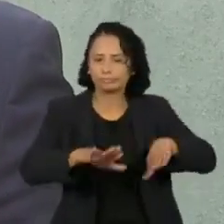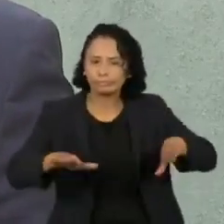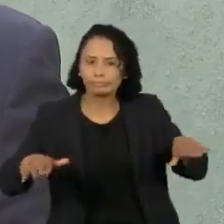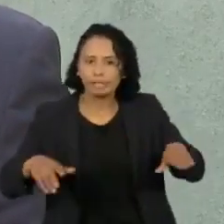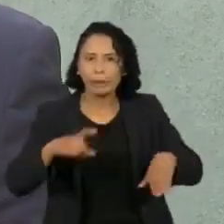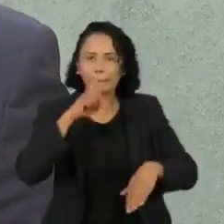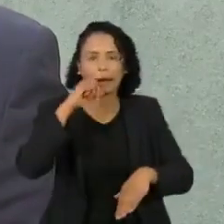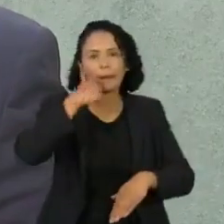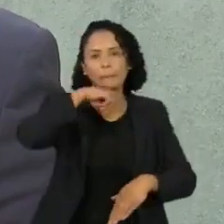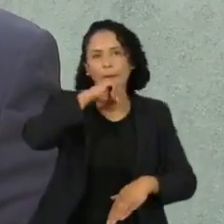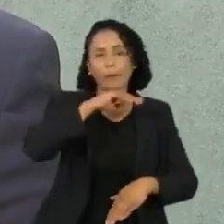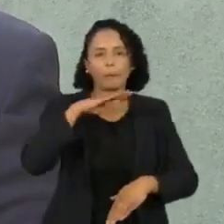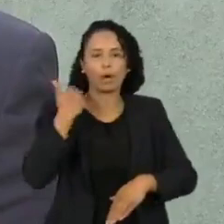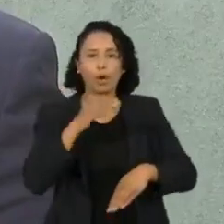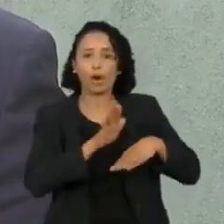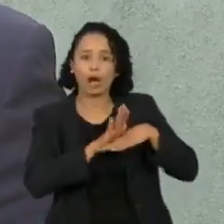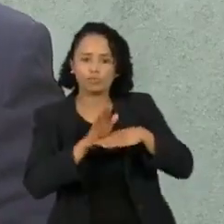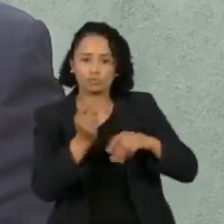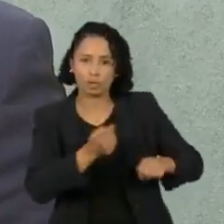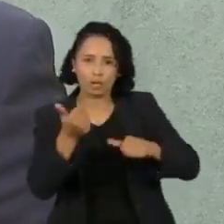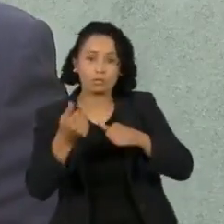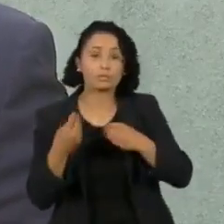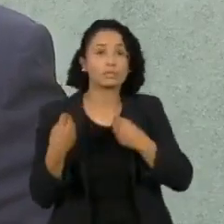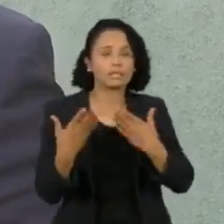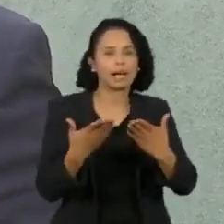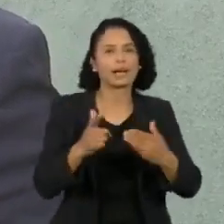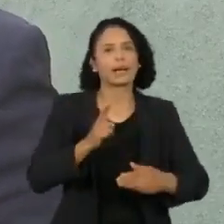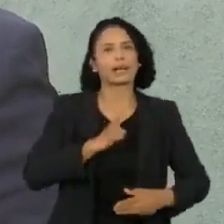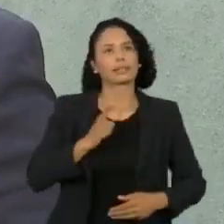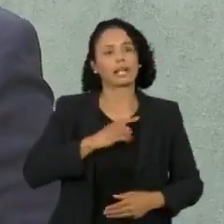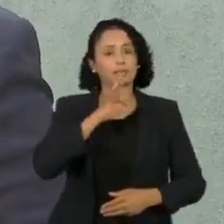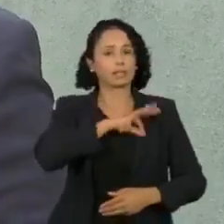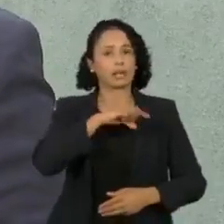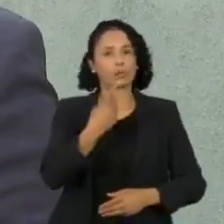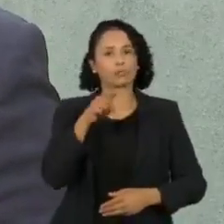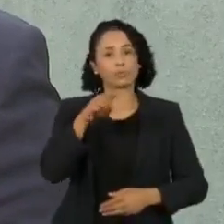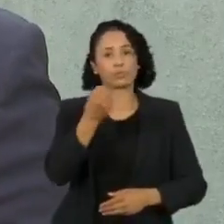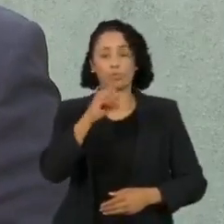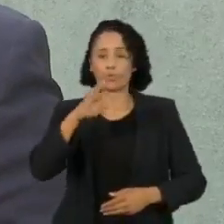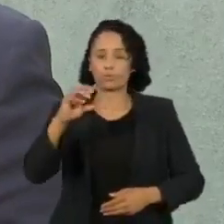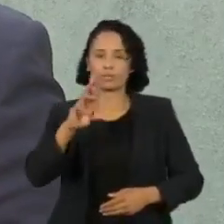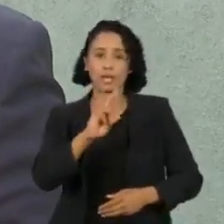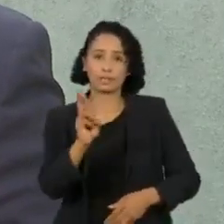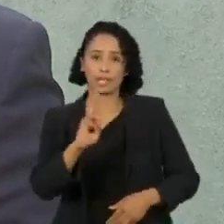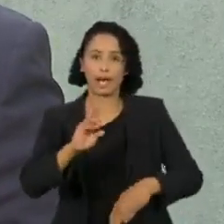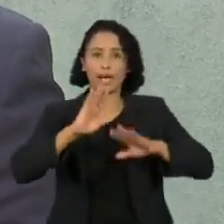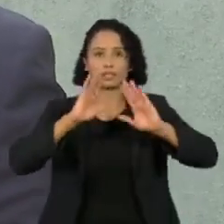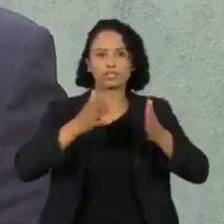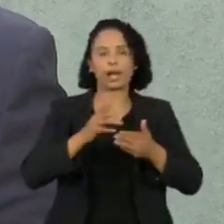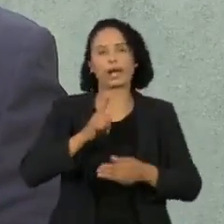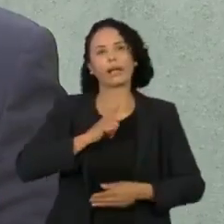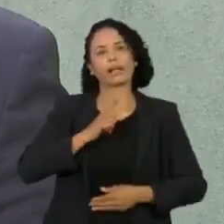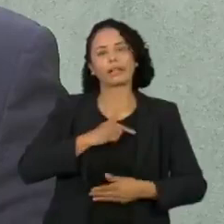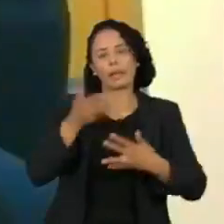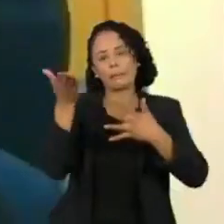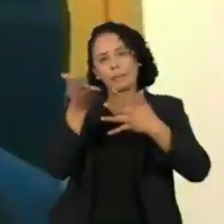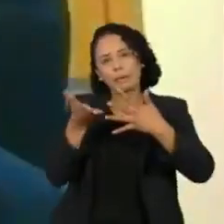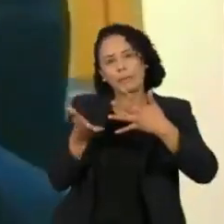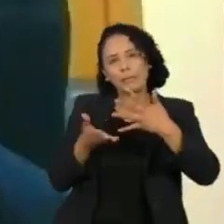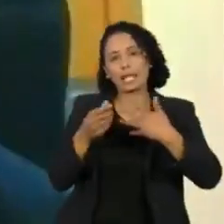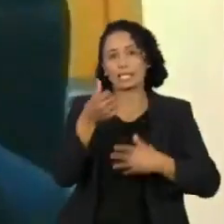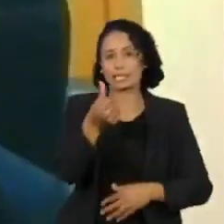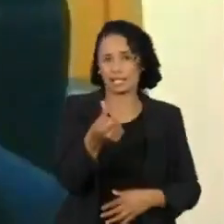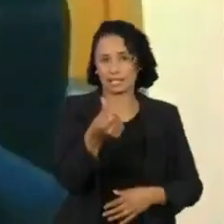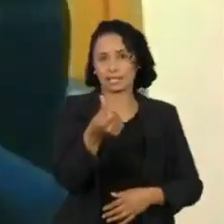situação de vulnerabilidade social vão receber cada uma R$.800,00, divididos em seis parcelas.